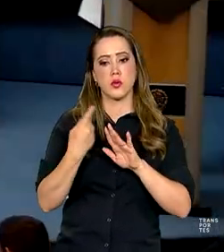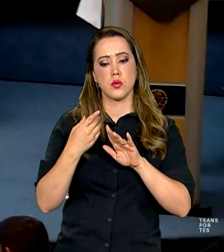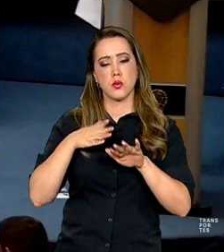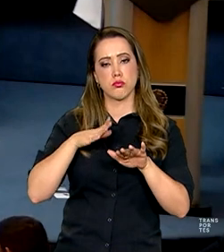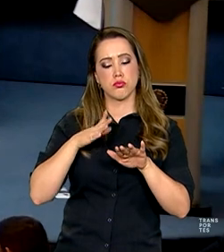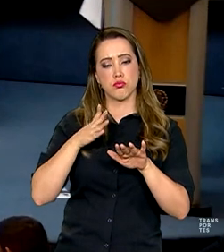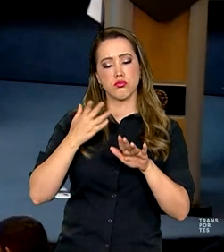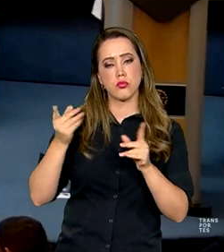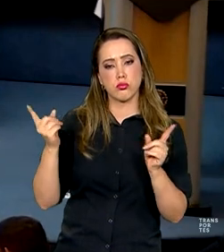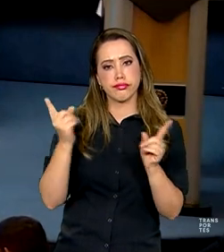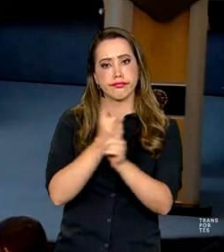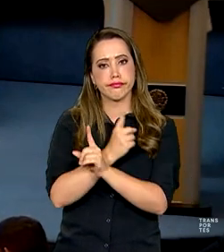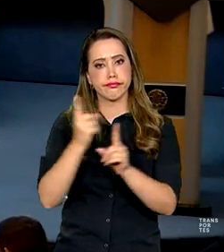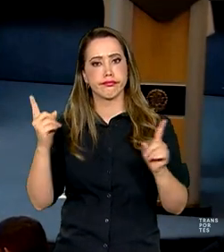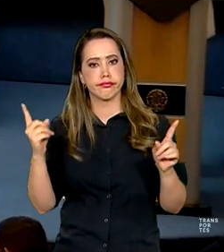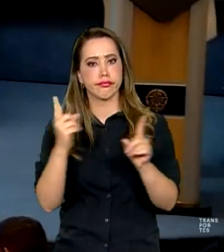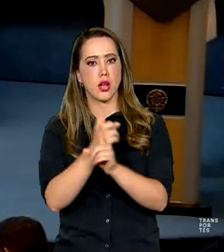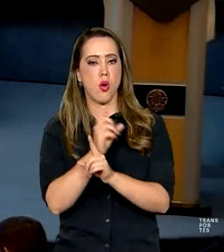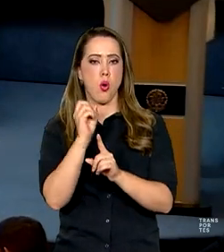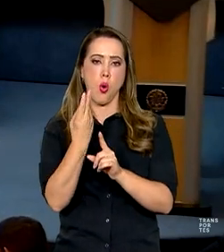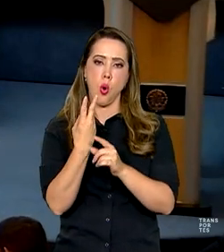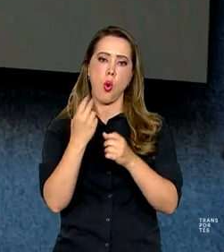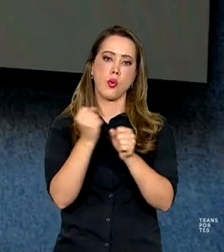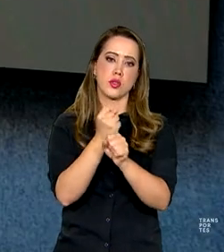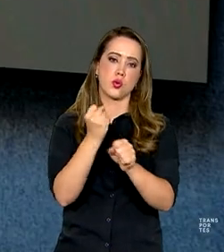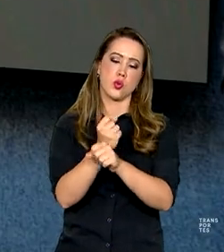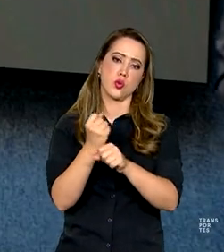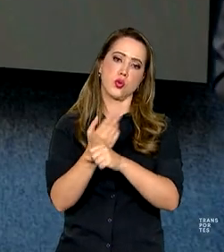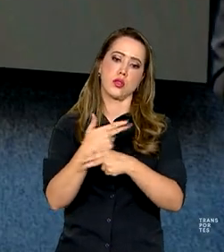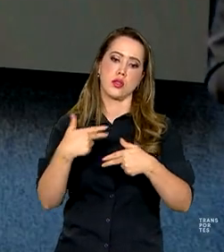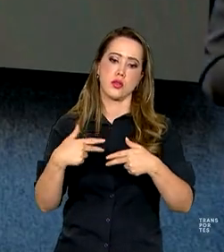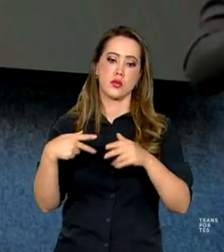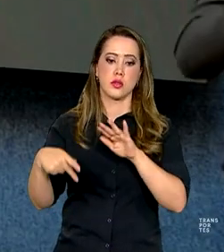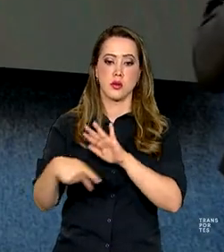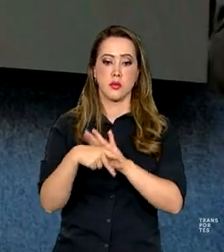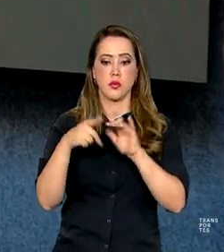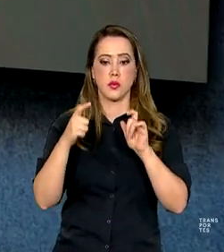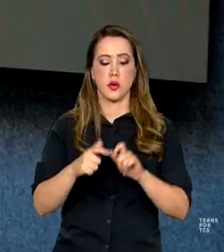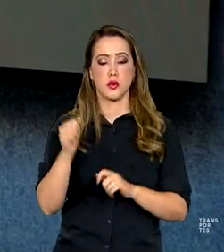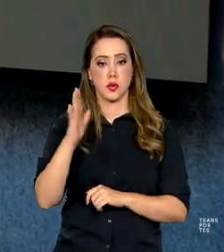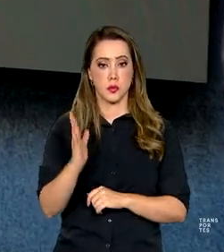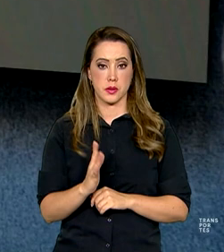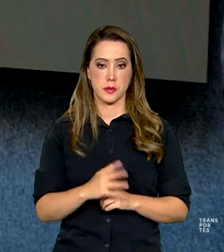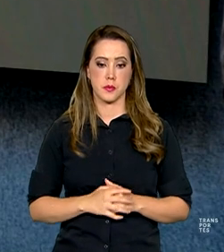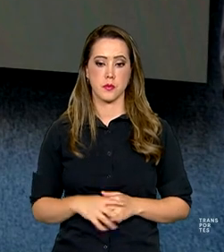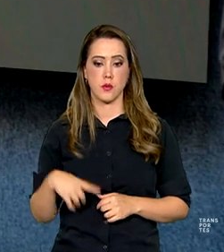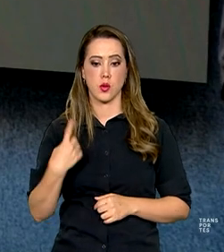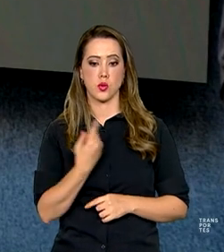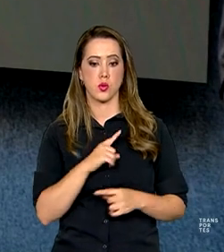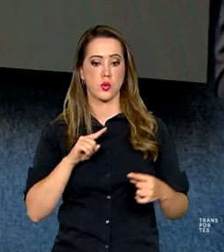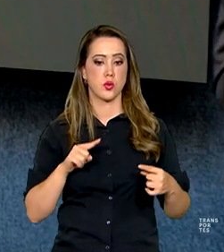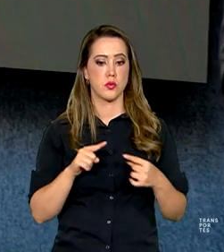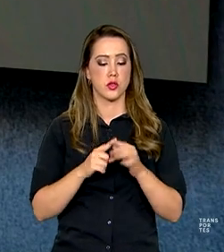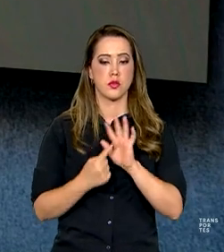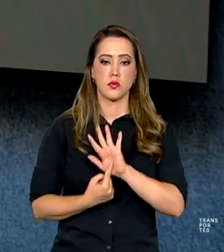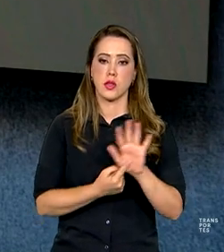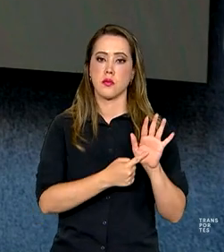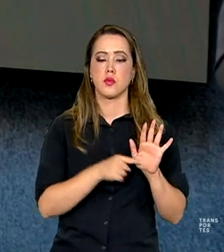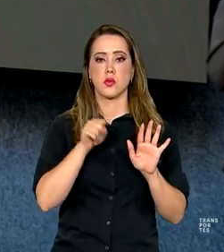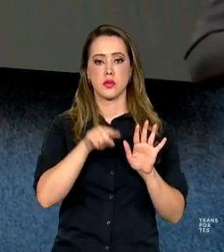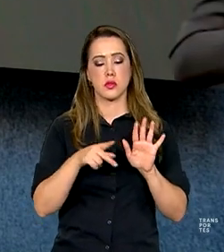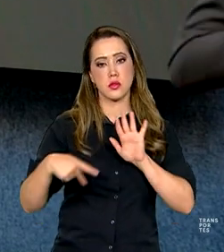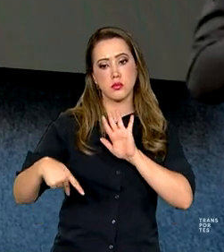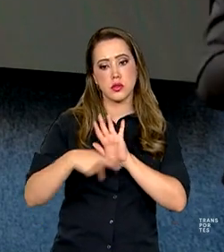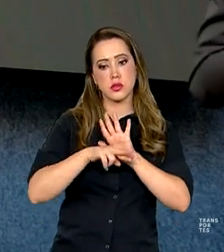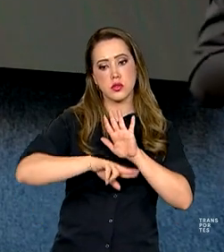urbana e infraestrutura viária brasileira. Nossa missão é evidenciar as várias ações que o